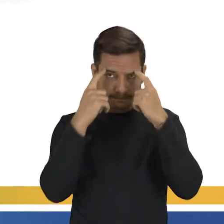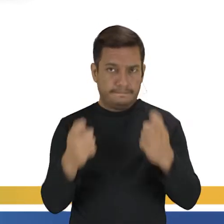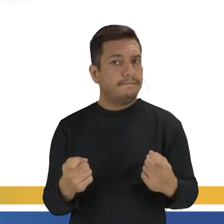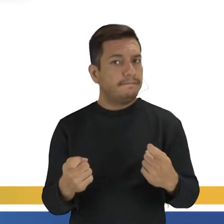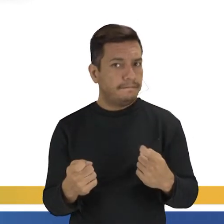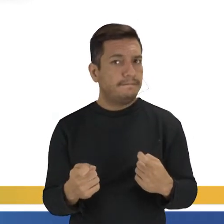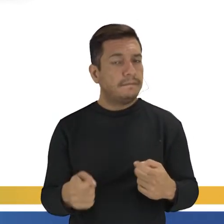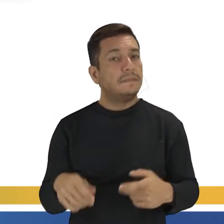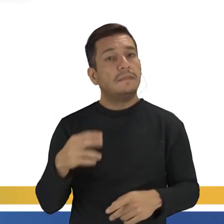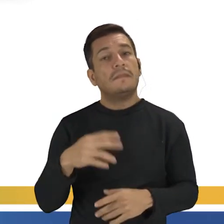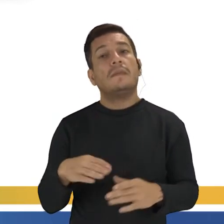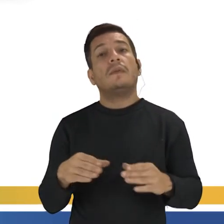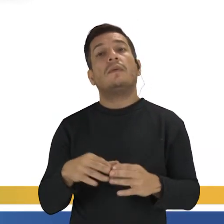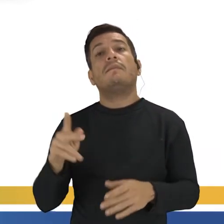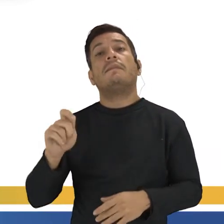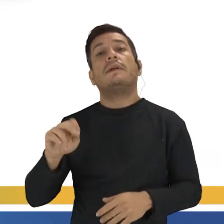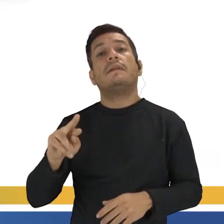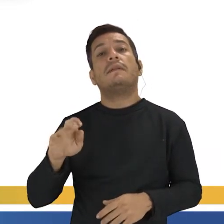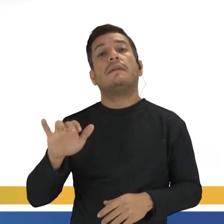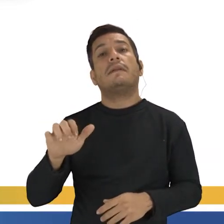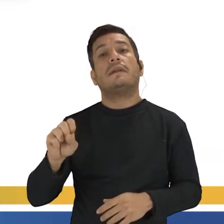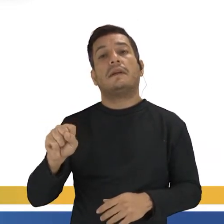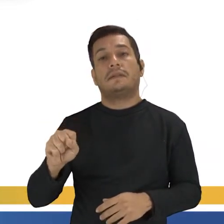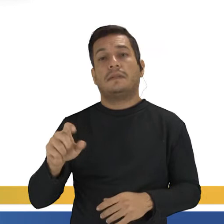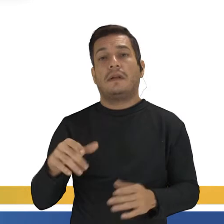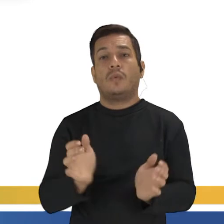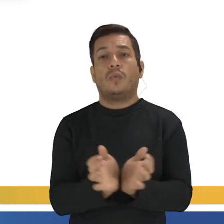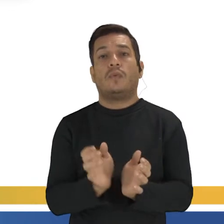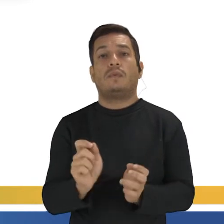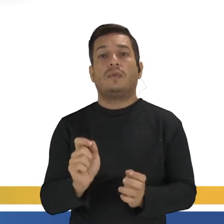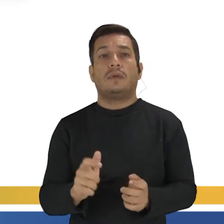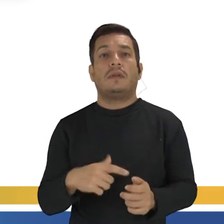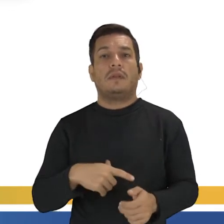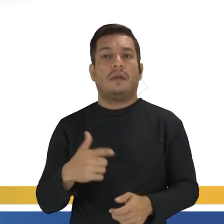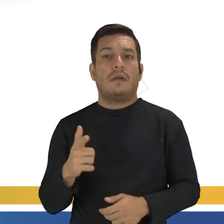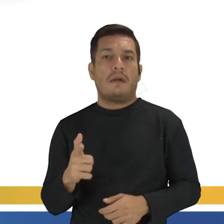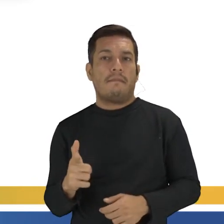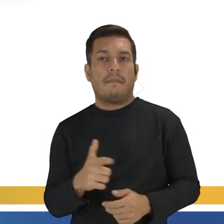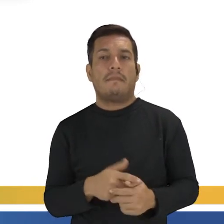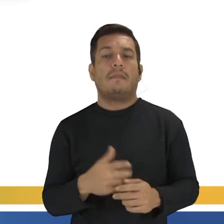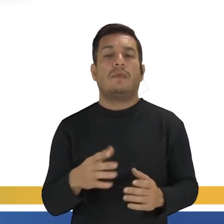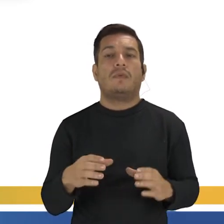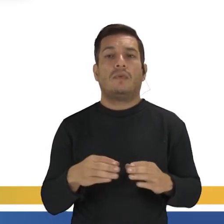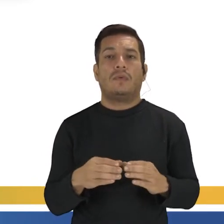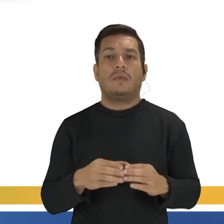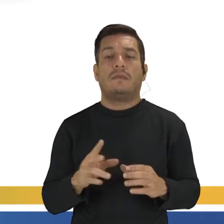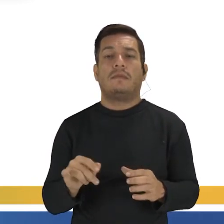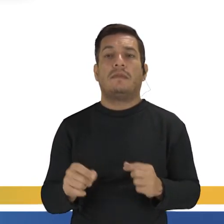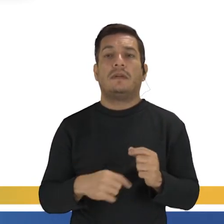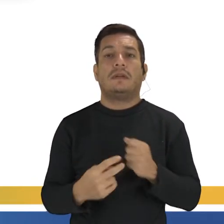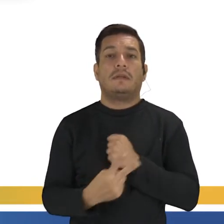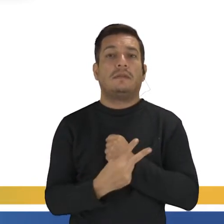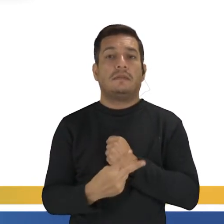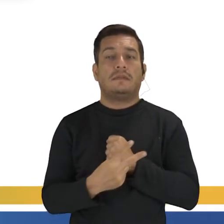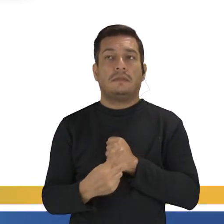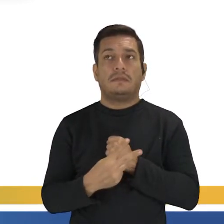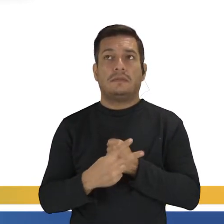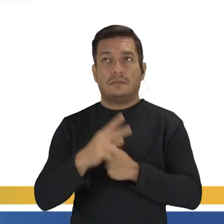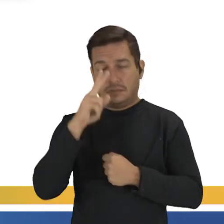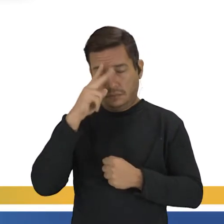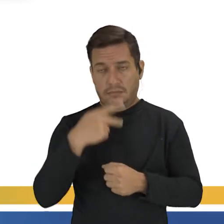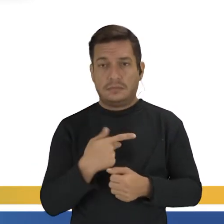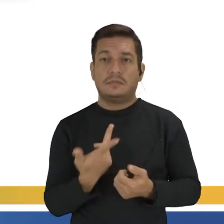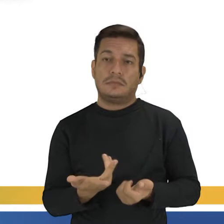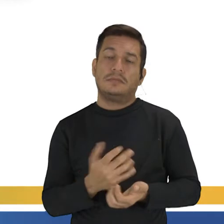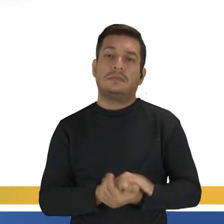E os Panteras Negras, eles também são um grupo armado, né? É um partido aí que vai se proteger. Os negros vão se